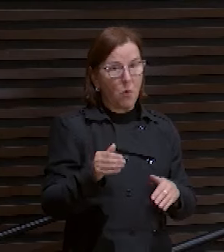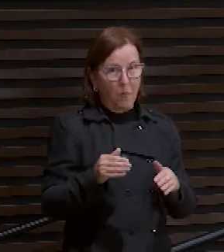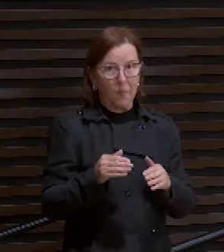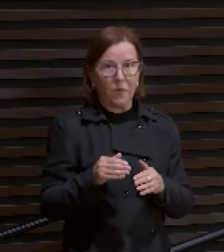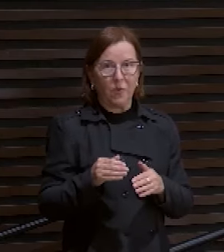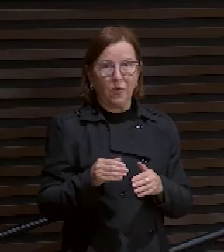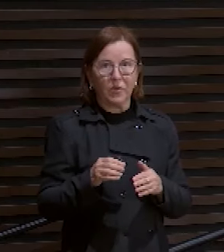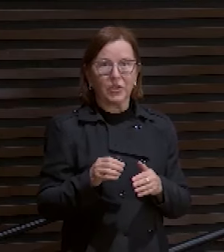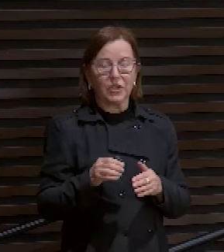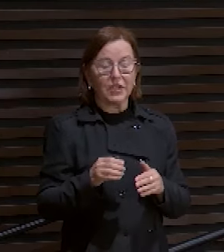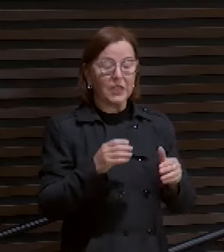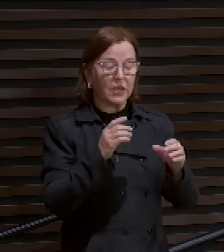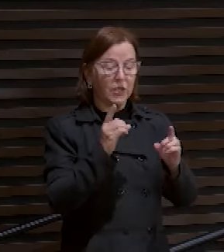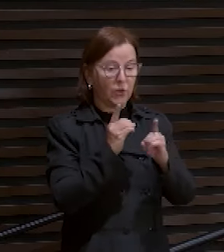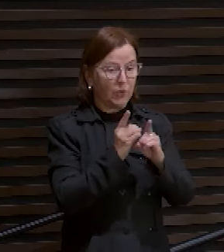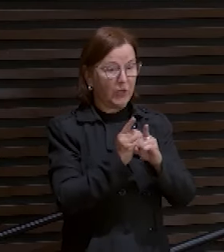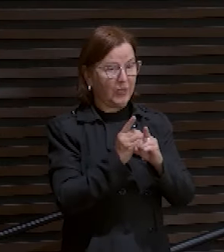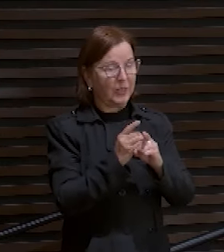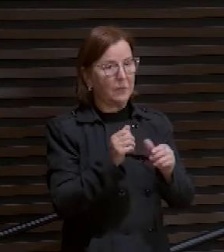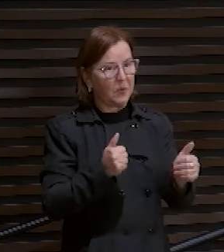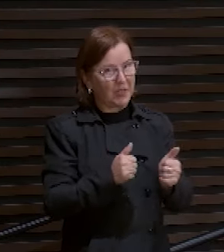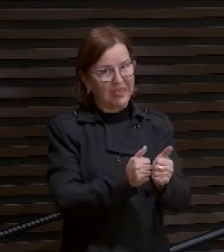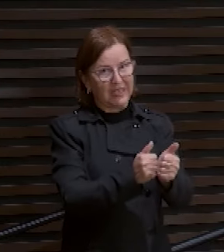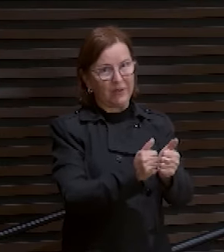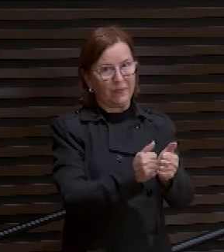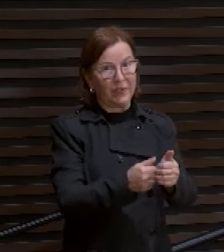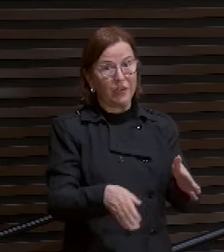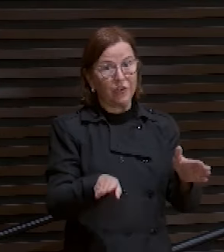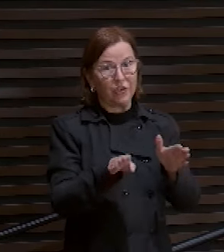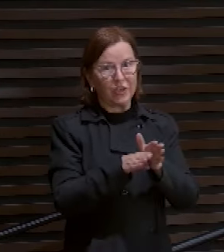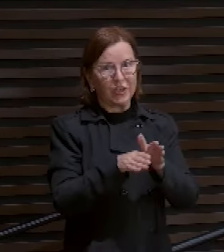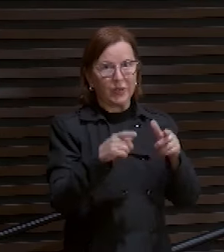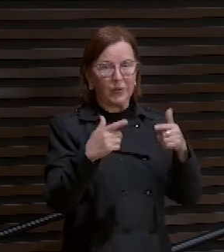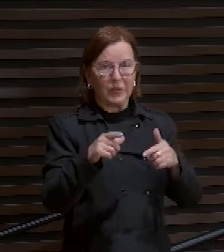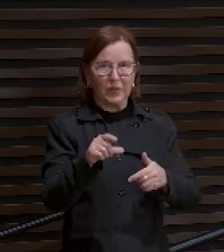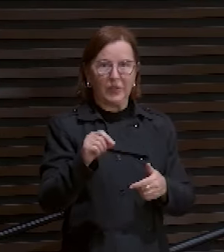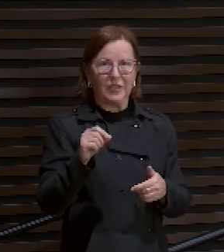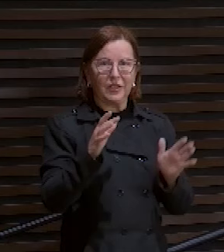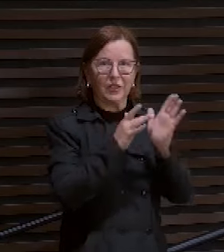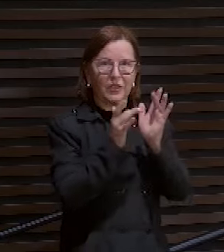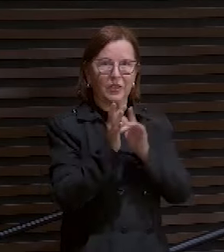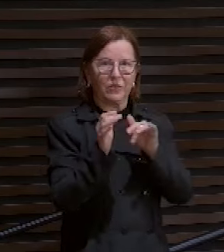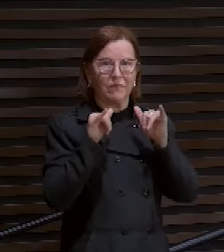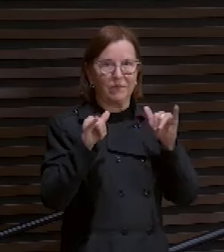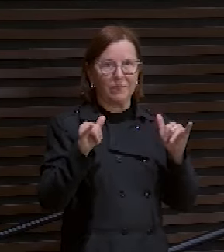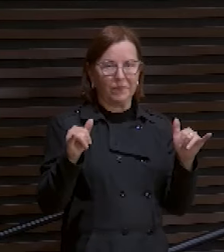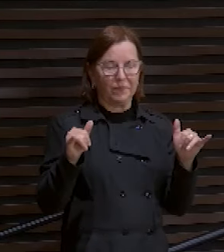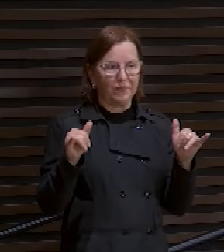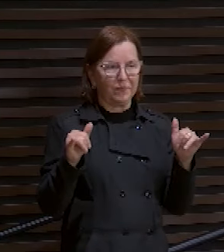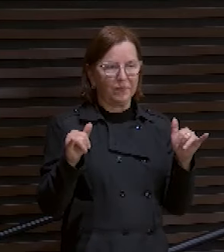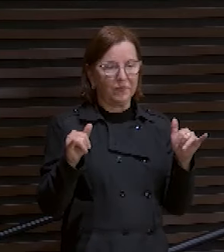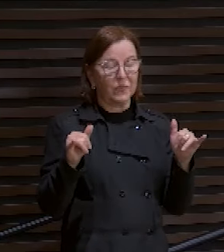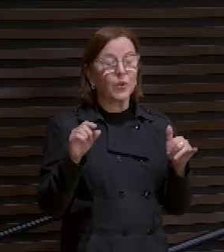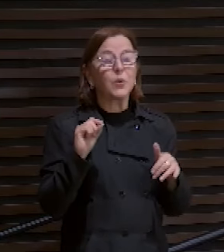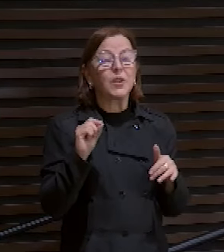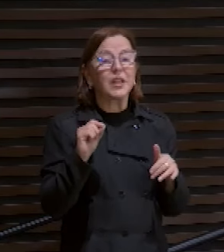acompanharam. Chegando ao lugar escolhido, Jesus lhes disse. Lhes disse o quê?